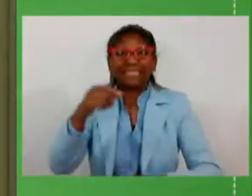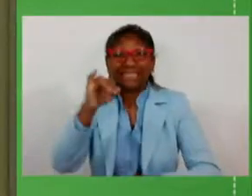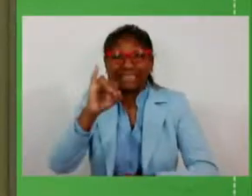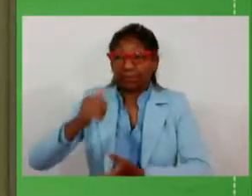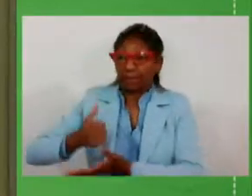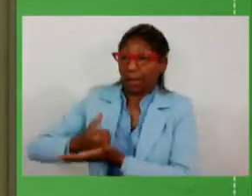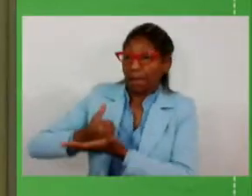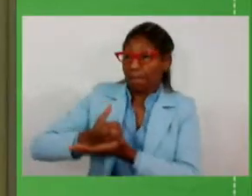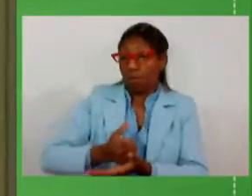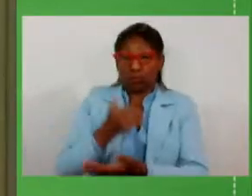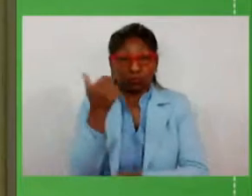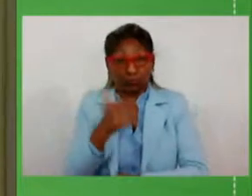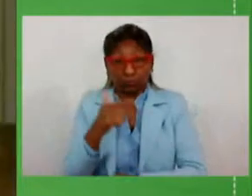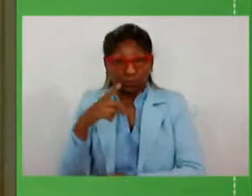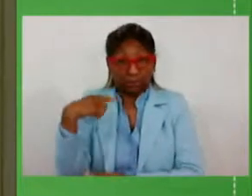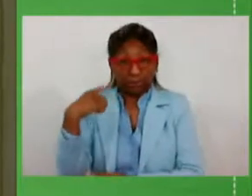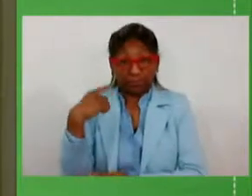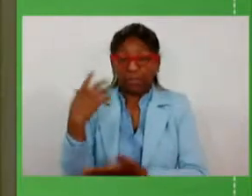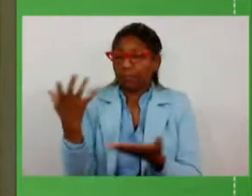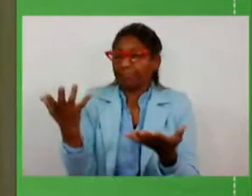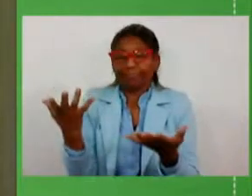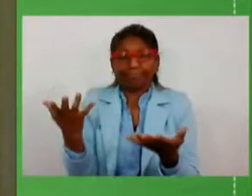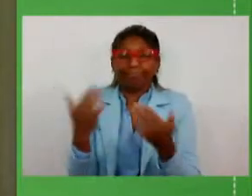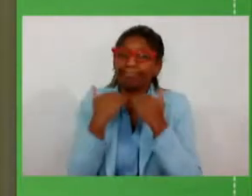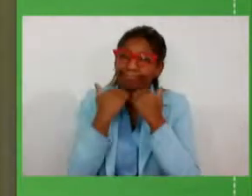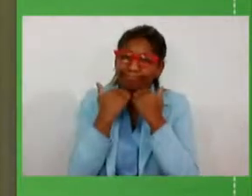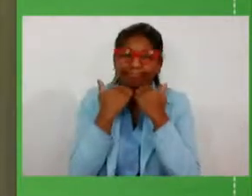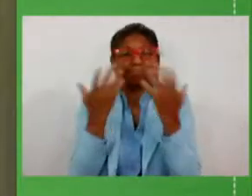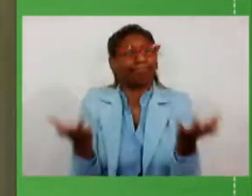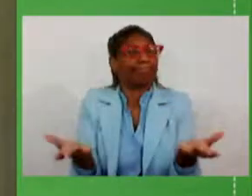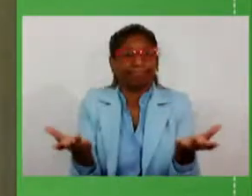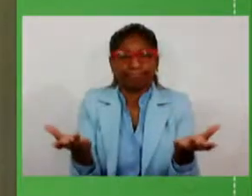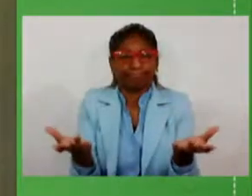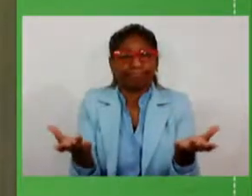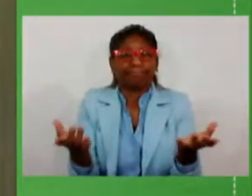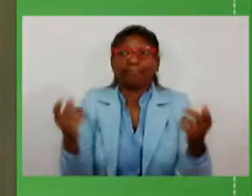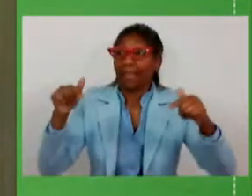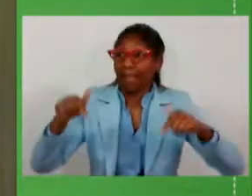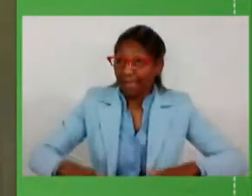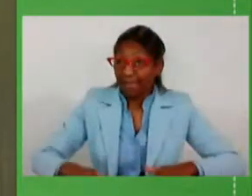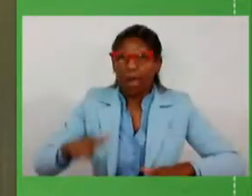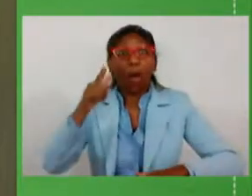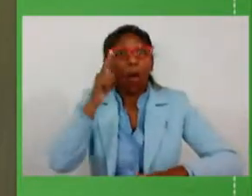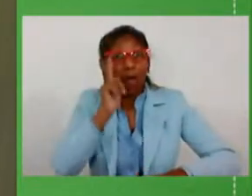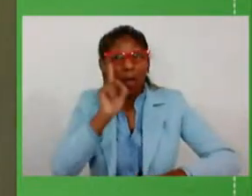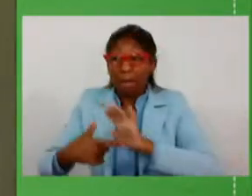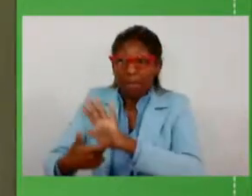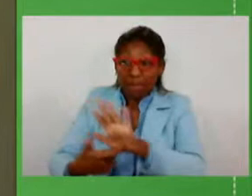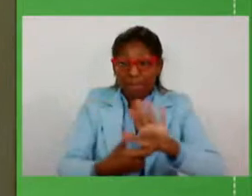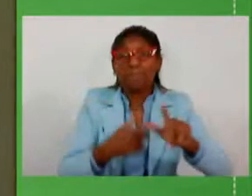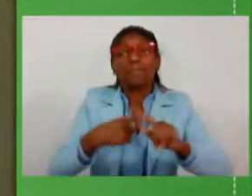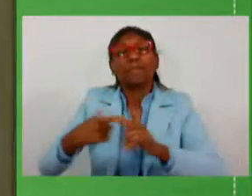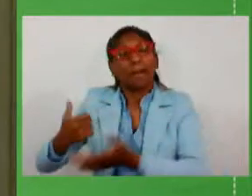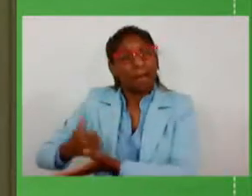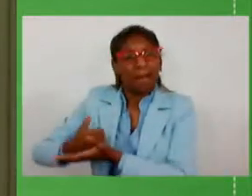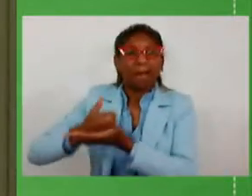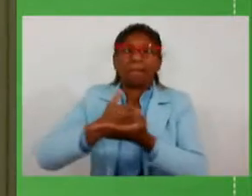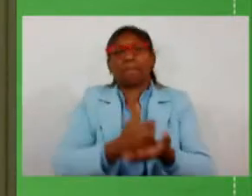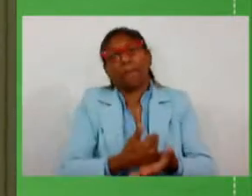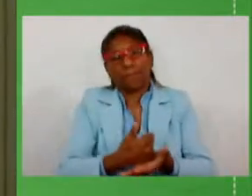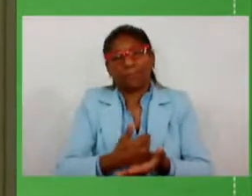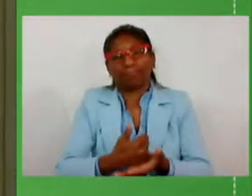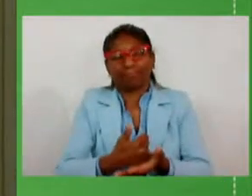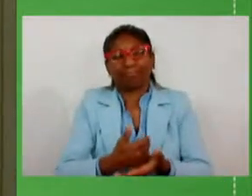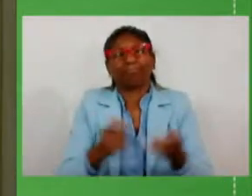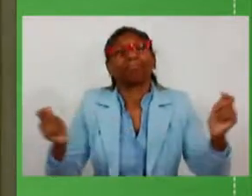deputados e deputadas que estão aqui conosco. Nada do que aqui vamos apresentar teria sido possível e seria possível